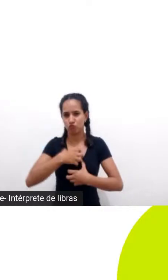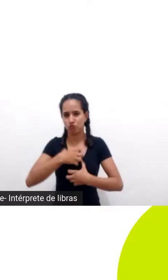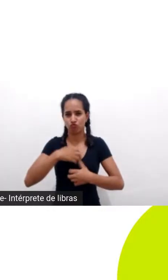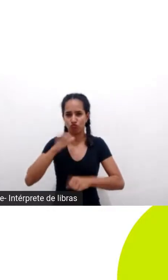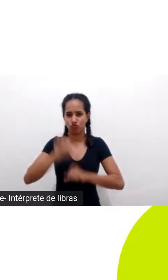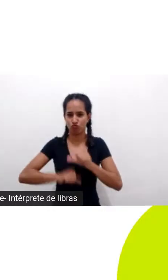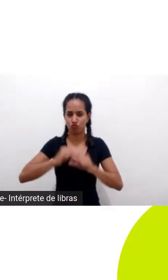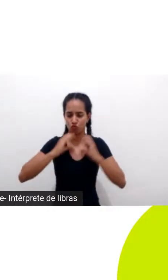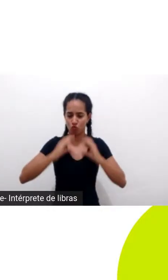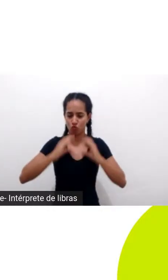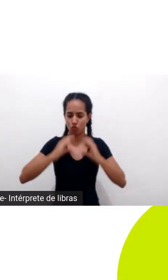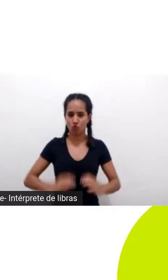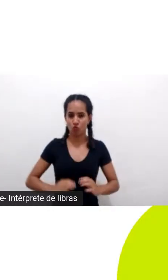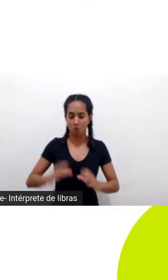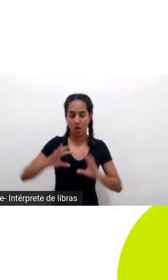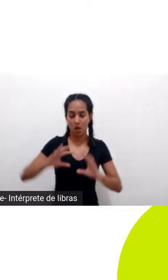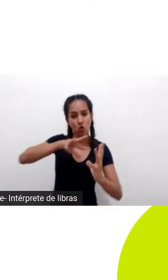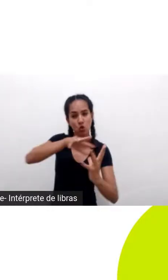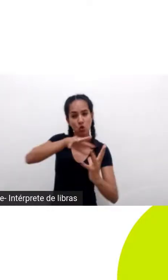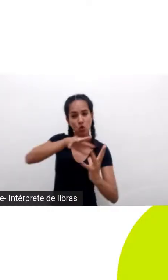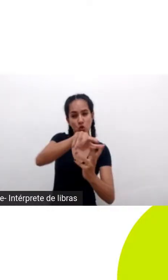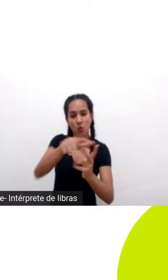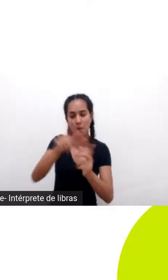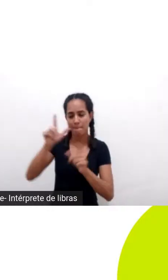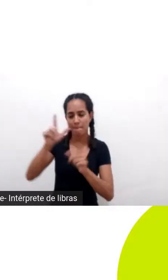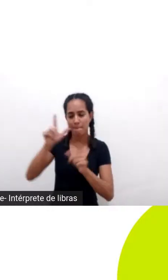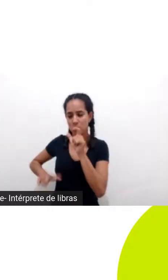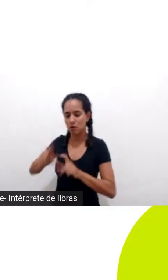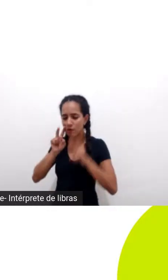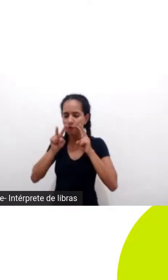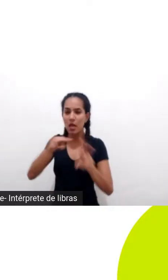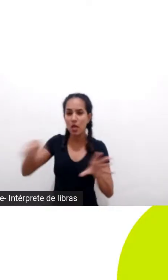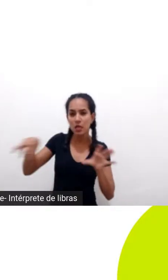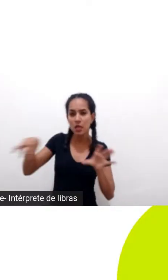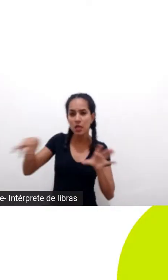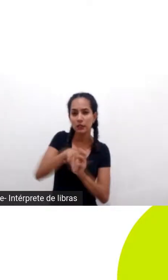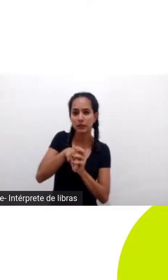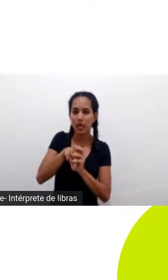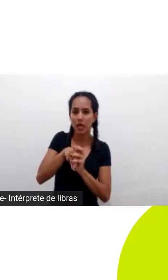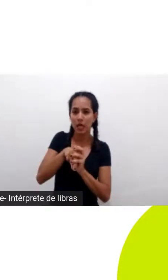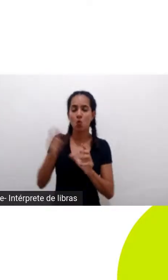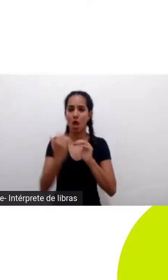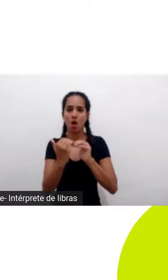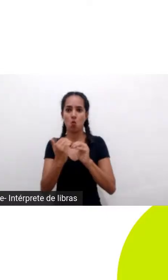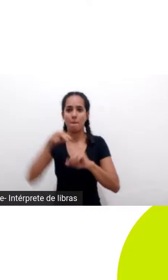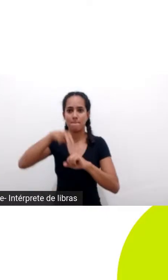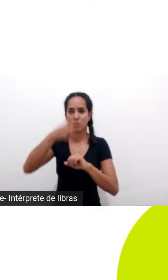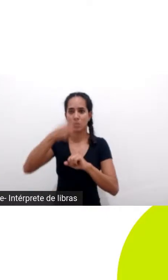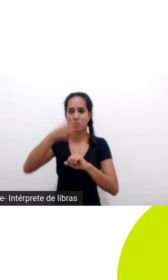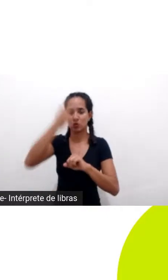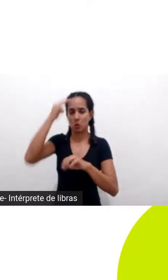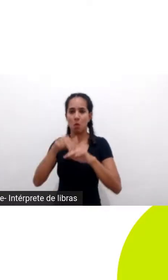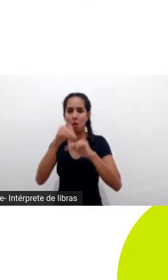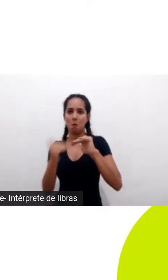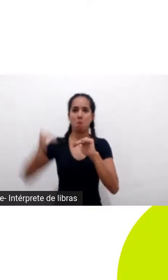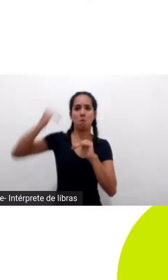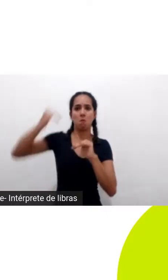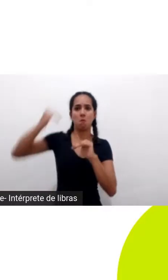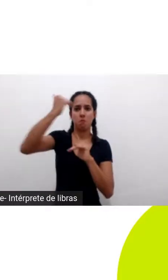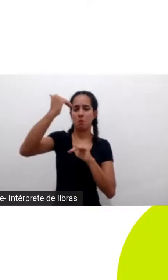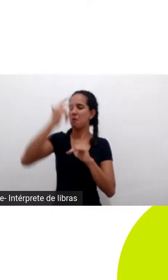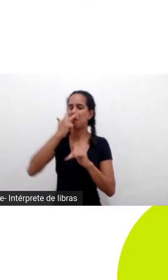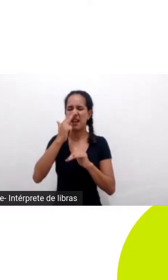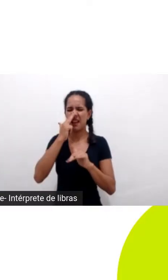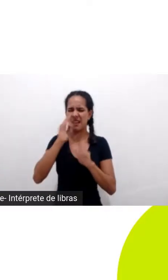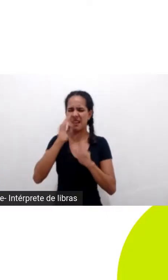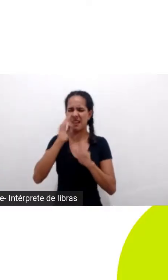como parte da natureza e não como um ser vivo acima de todas as outras espécies a gente sair de uma visão antropocêntrica e de